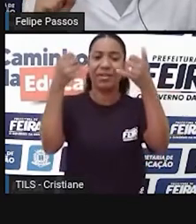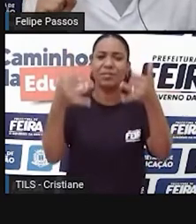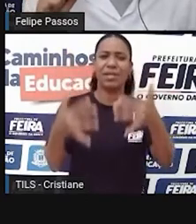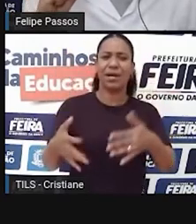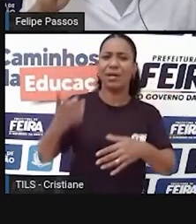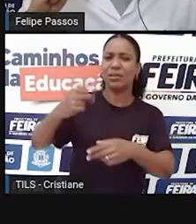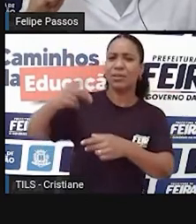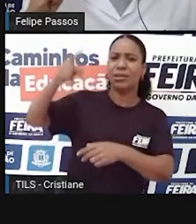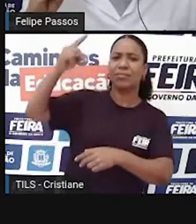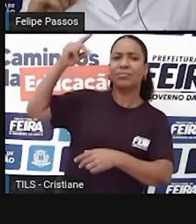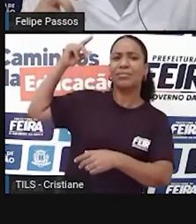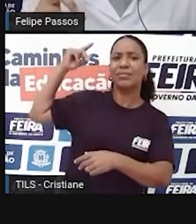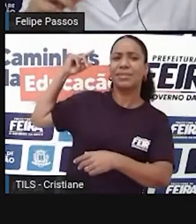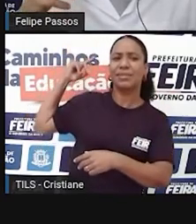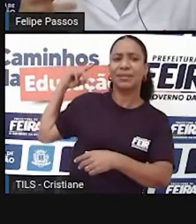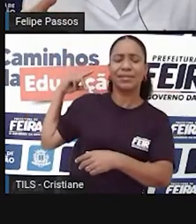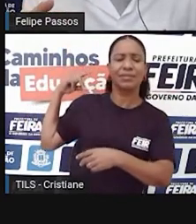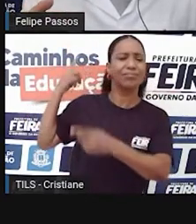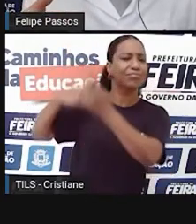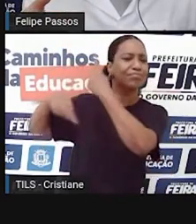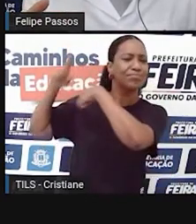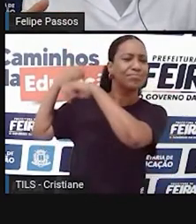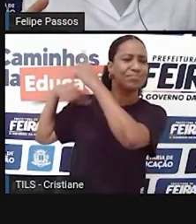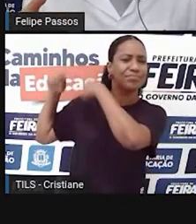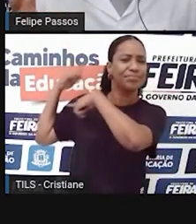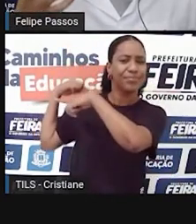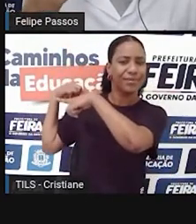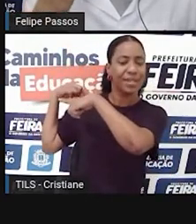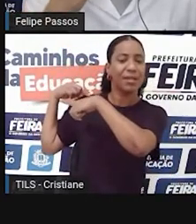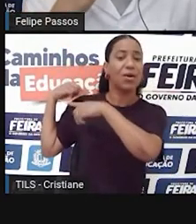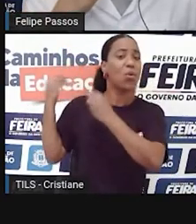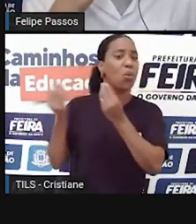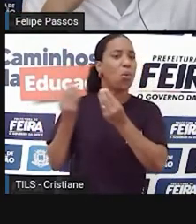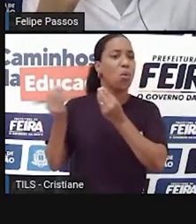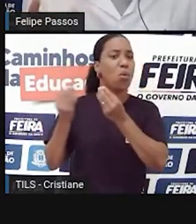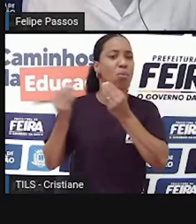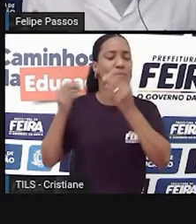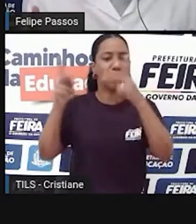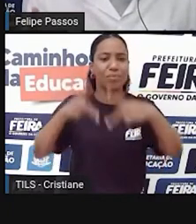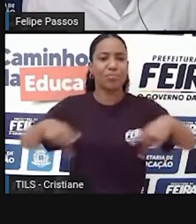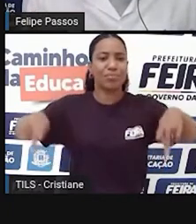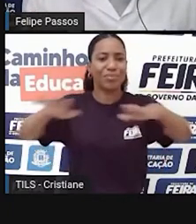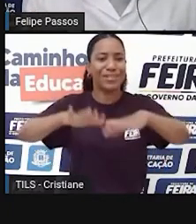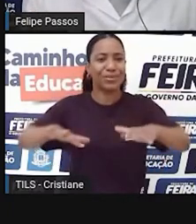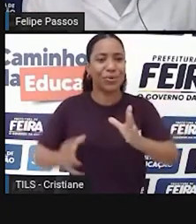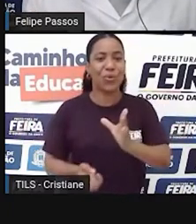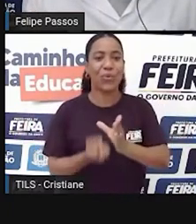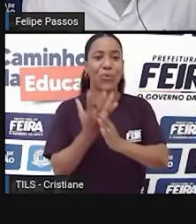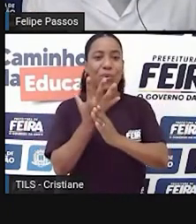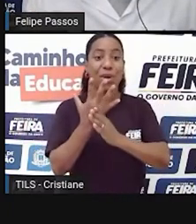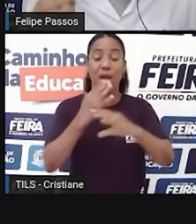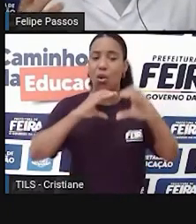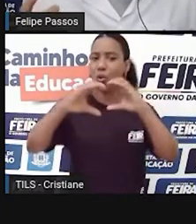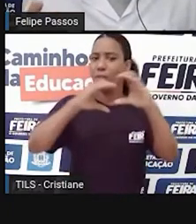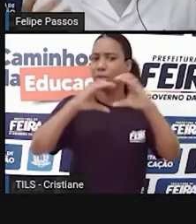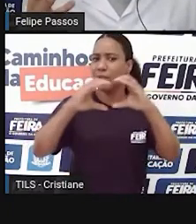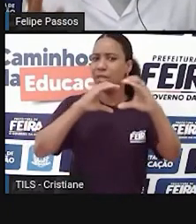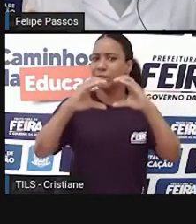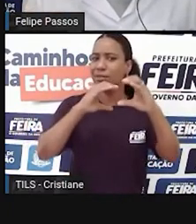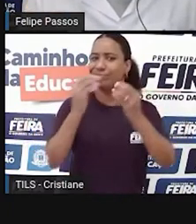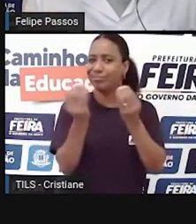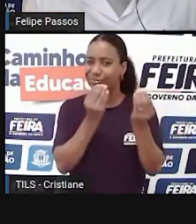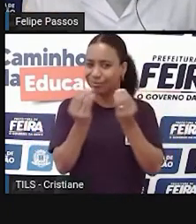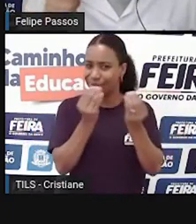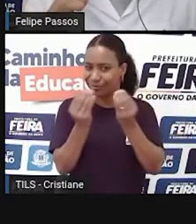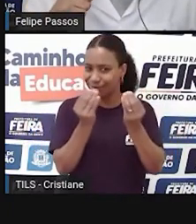vídeo, vocês vão entender por que eu estou relacionando essa história da humanidade com a nossa capacidade de comunicação, com as formas com que